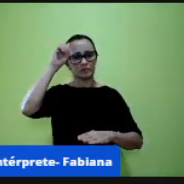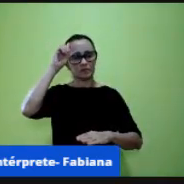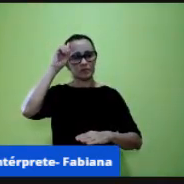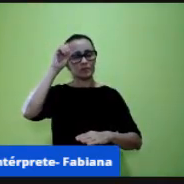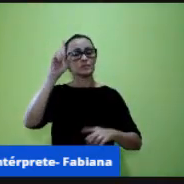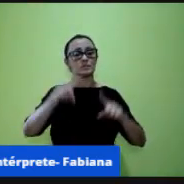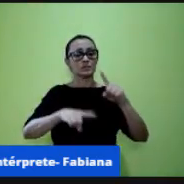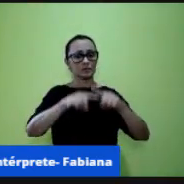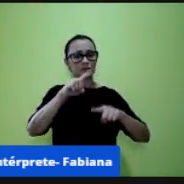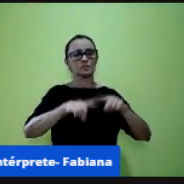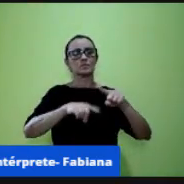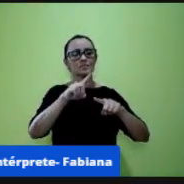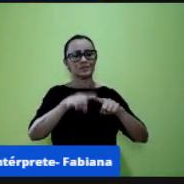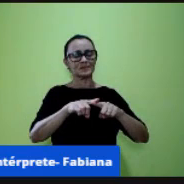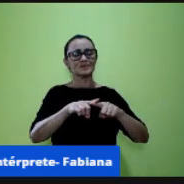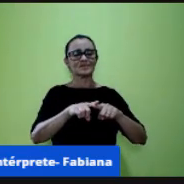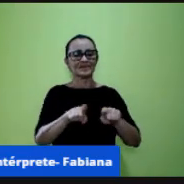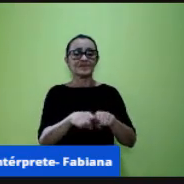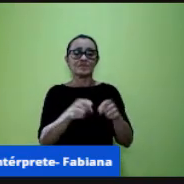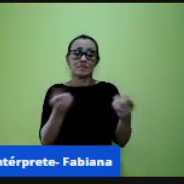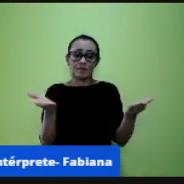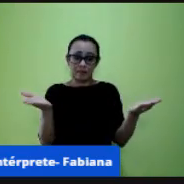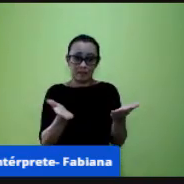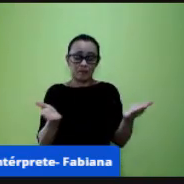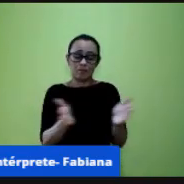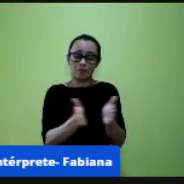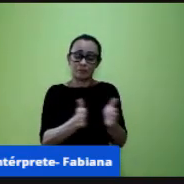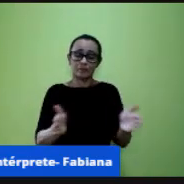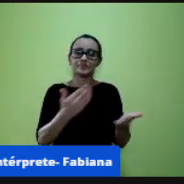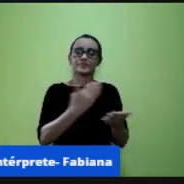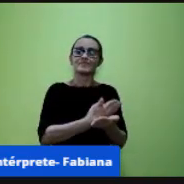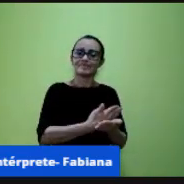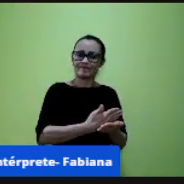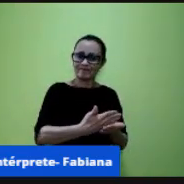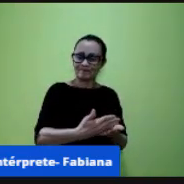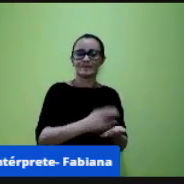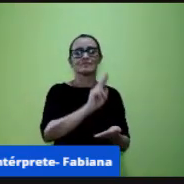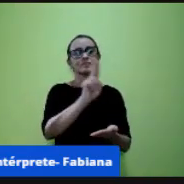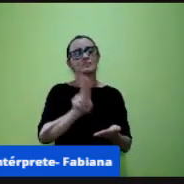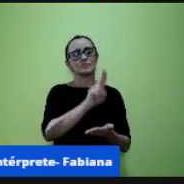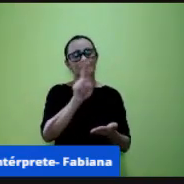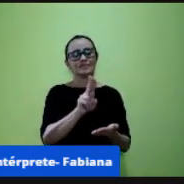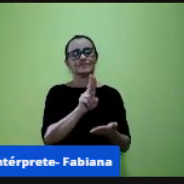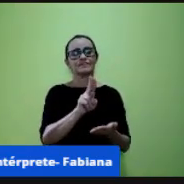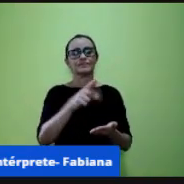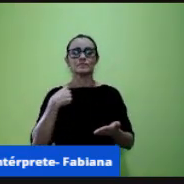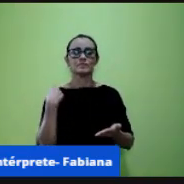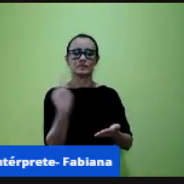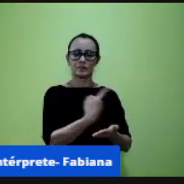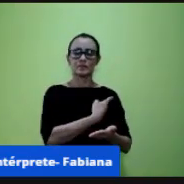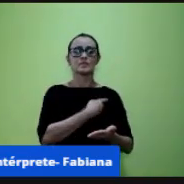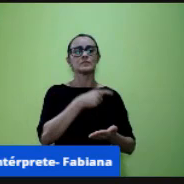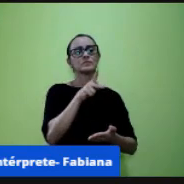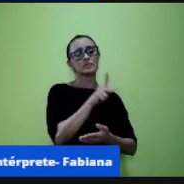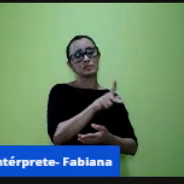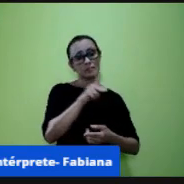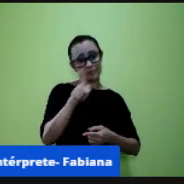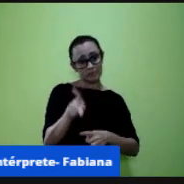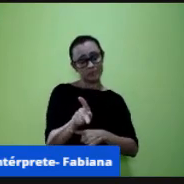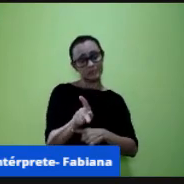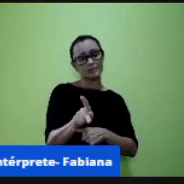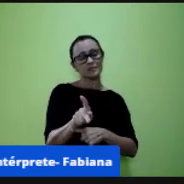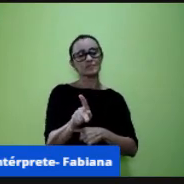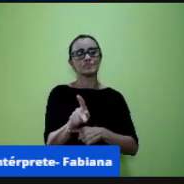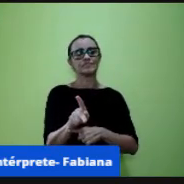passaram a ter e nós nós professores que por incrível que pareça nós ainda